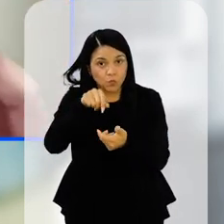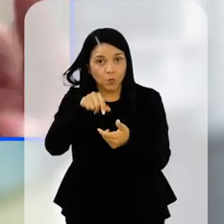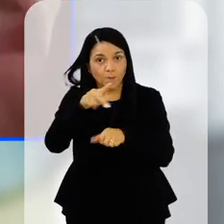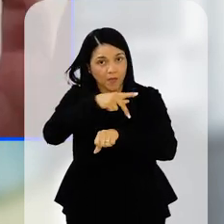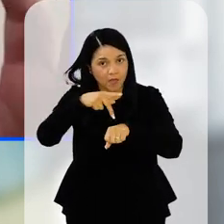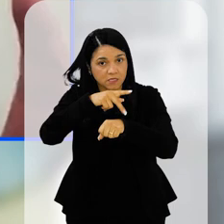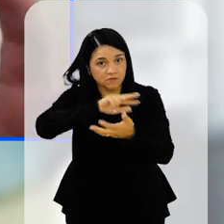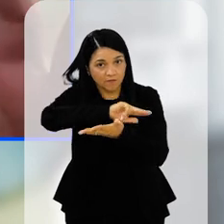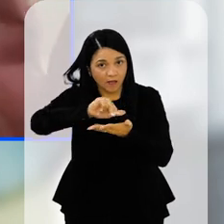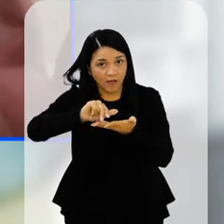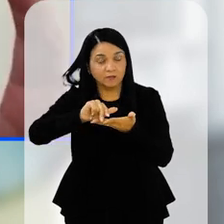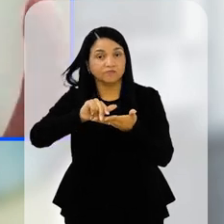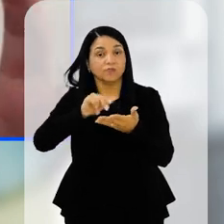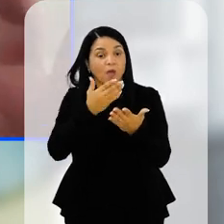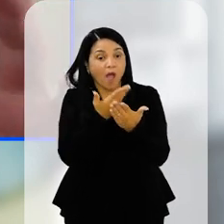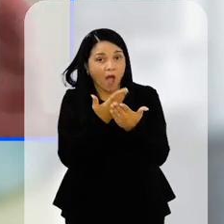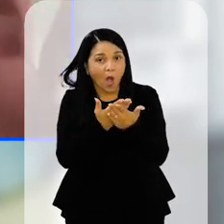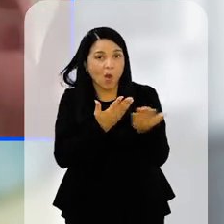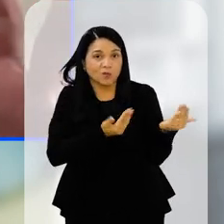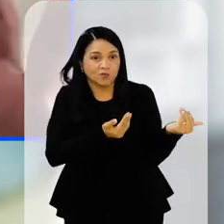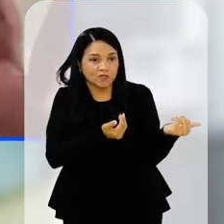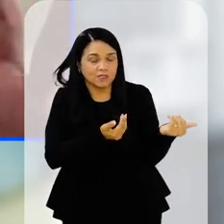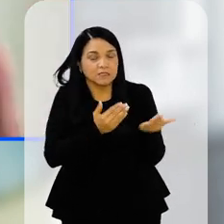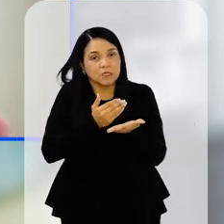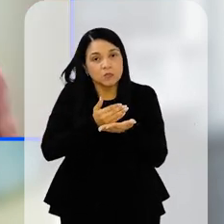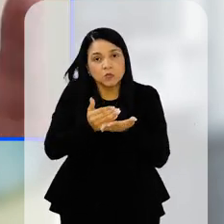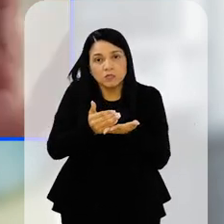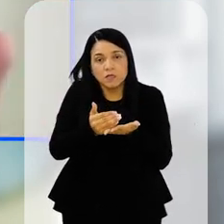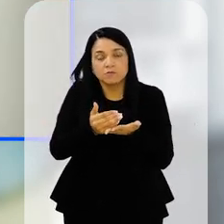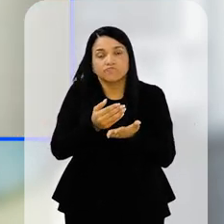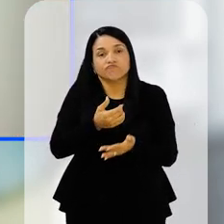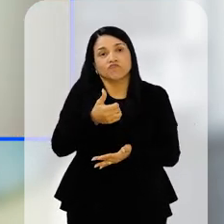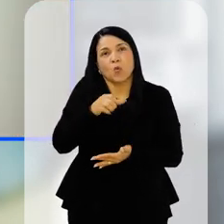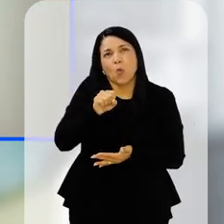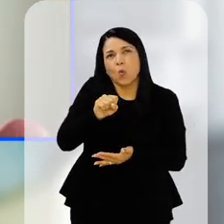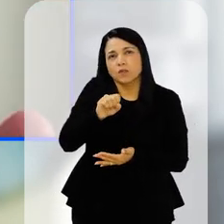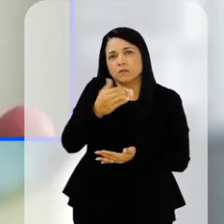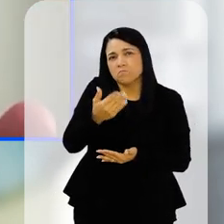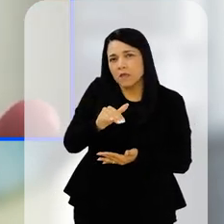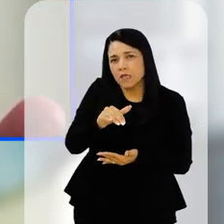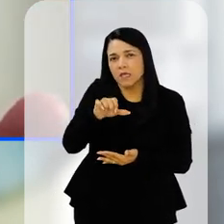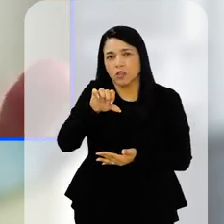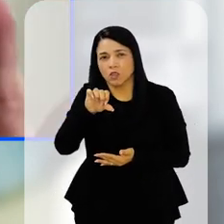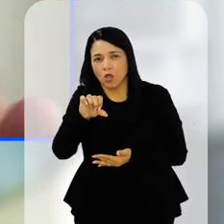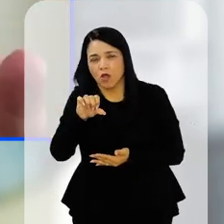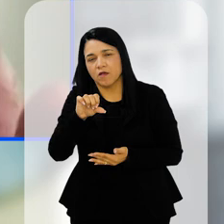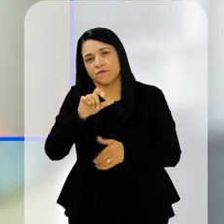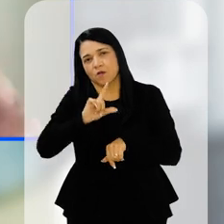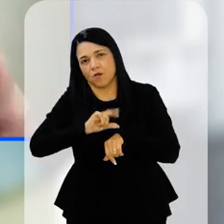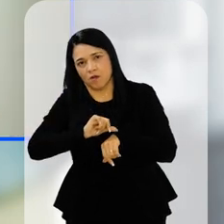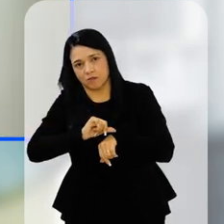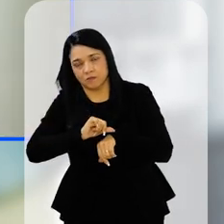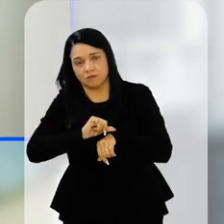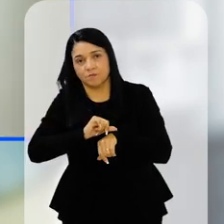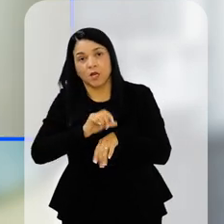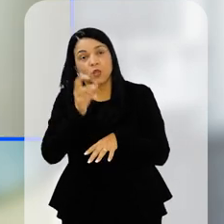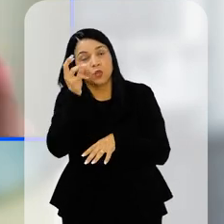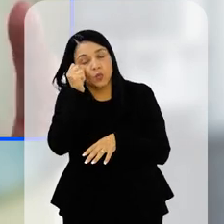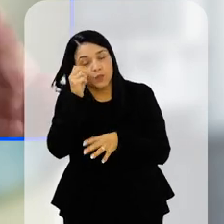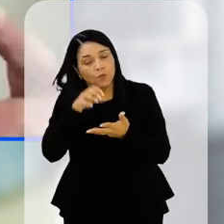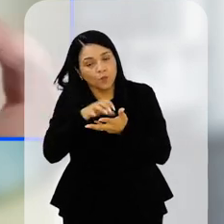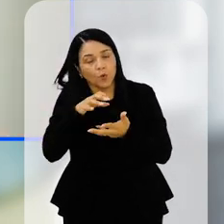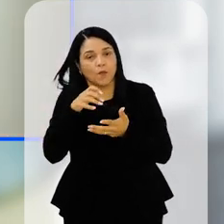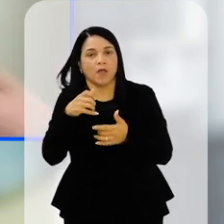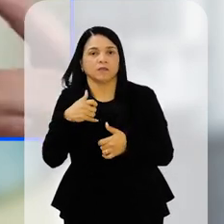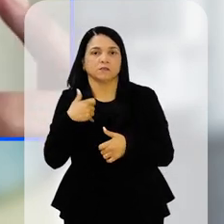já começou de que a aula de adolescentes comece às oito e meia, comece às nove, para que possam de fato dormir mais